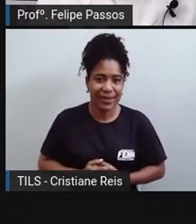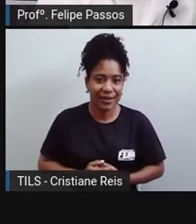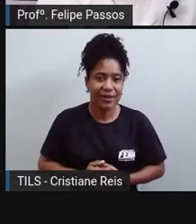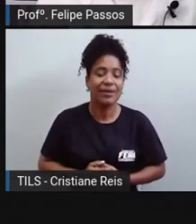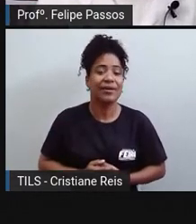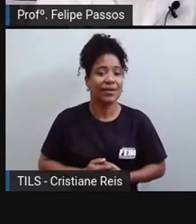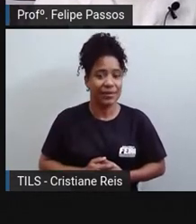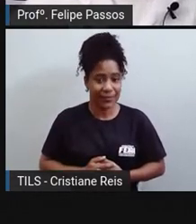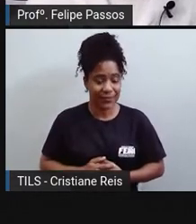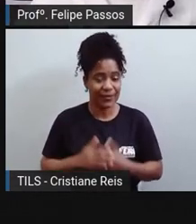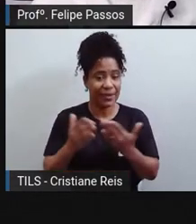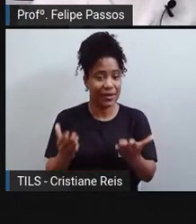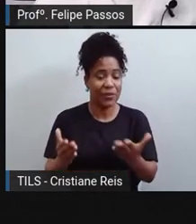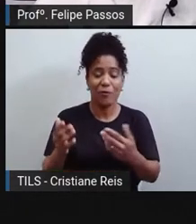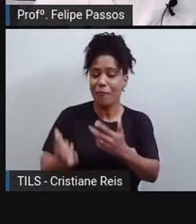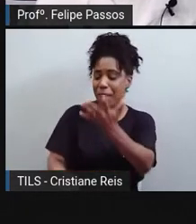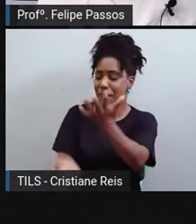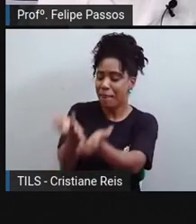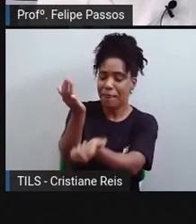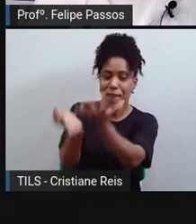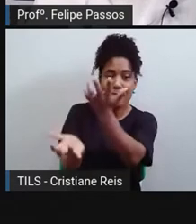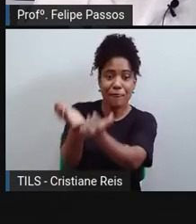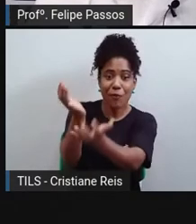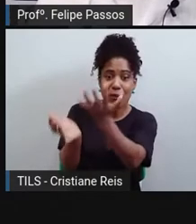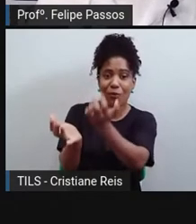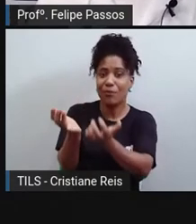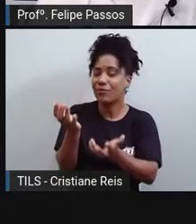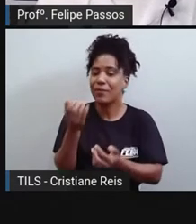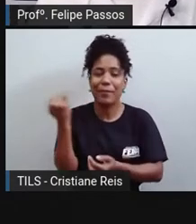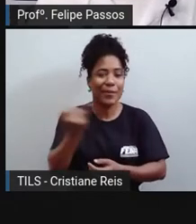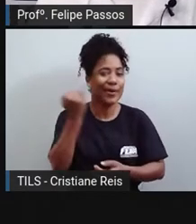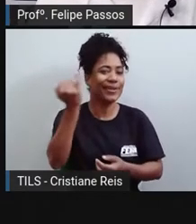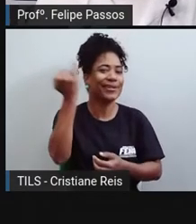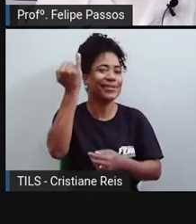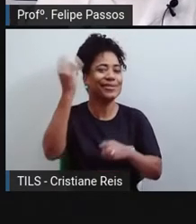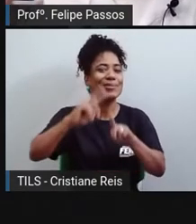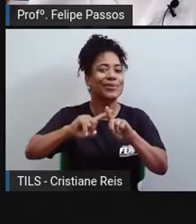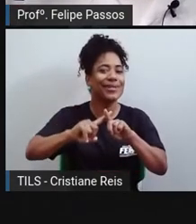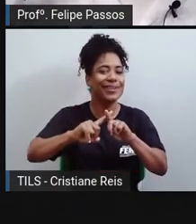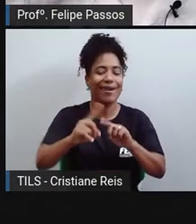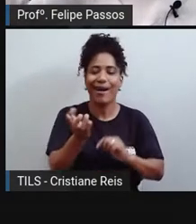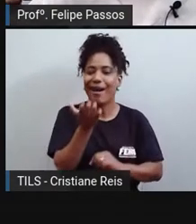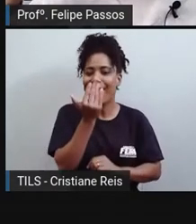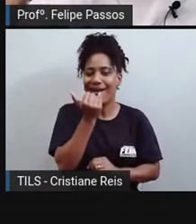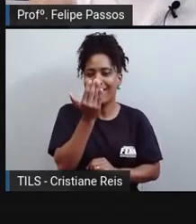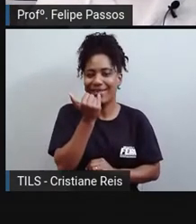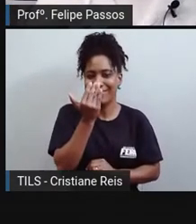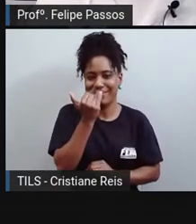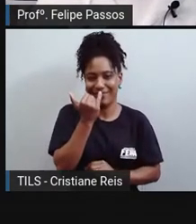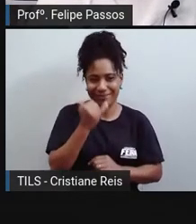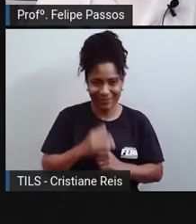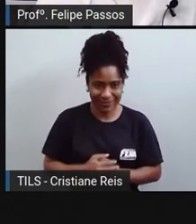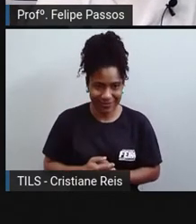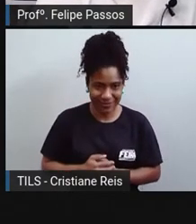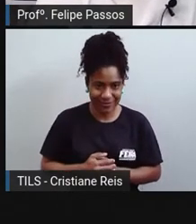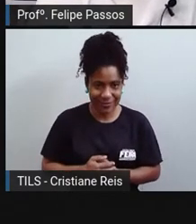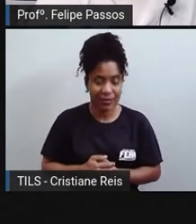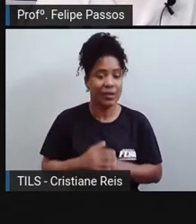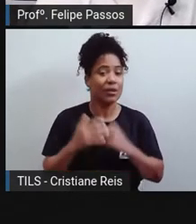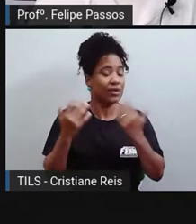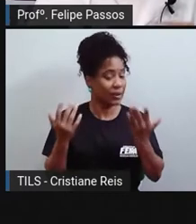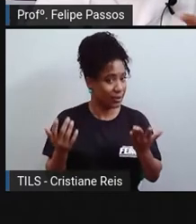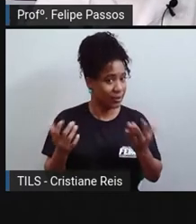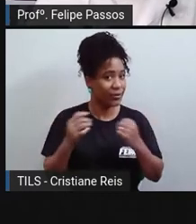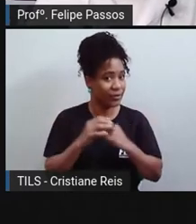avanço do fogo foi em relação à alimentação. Alguns estudos mostram que o nosso cérebro, ele pode ter crescido